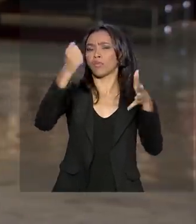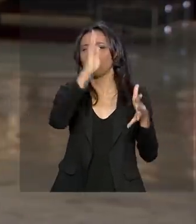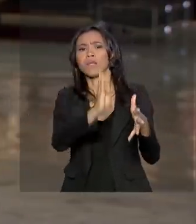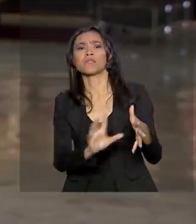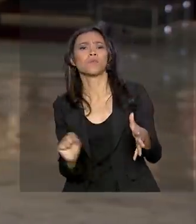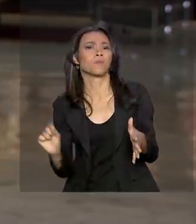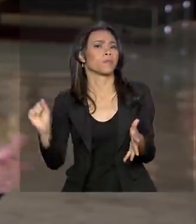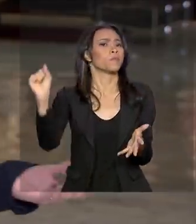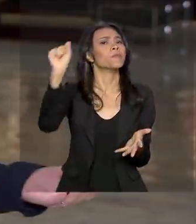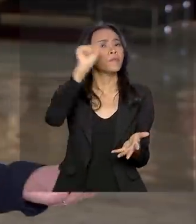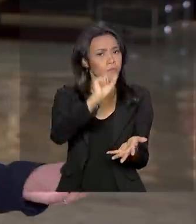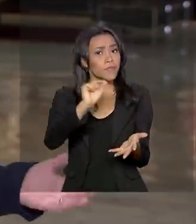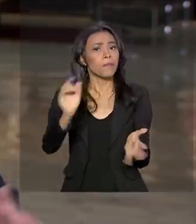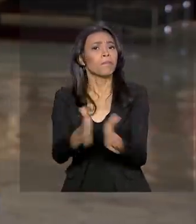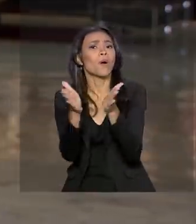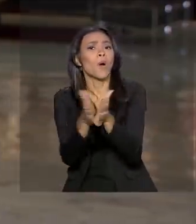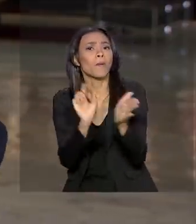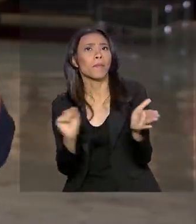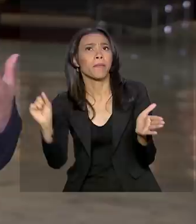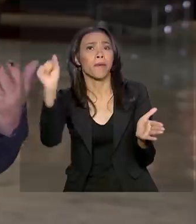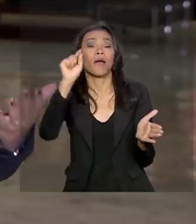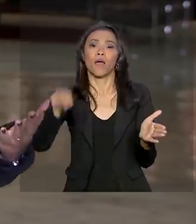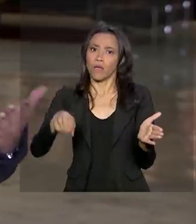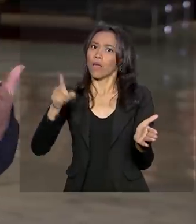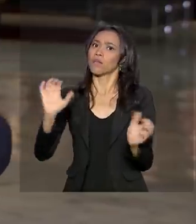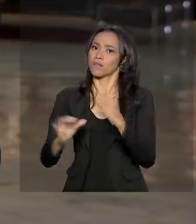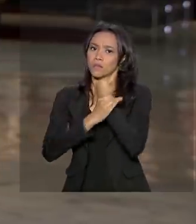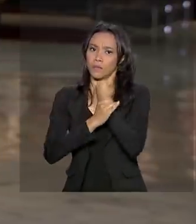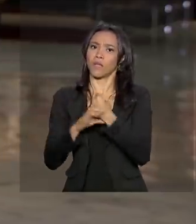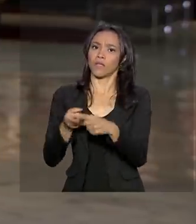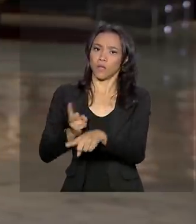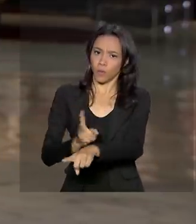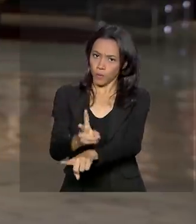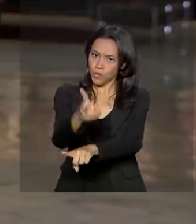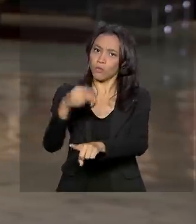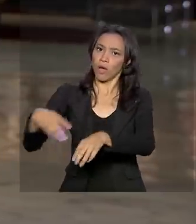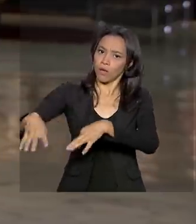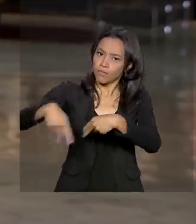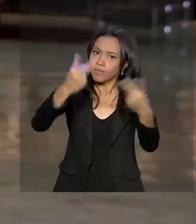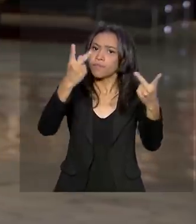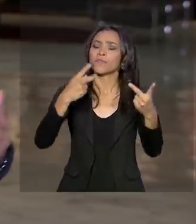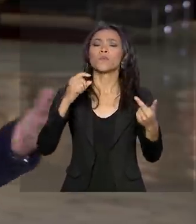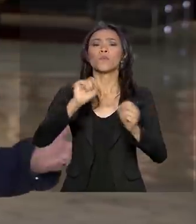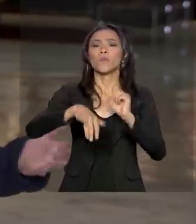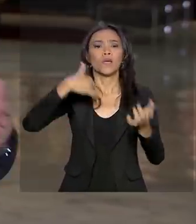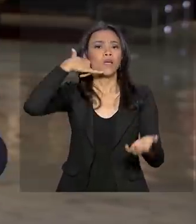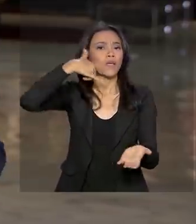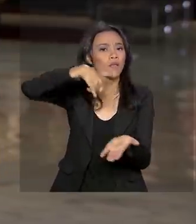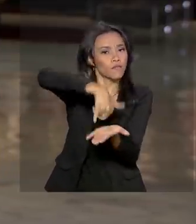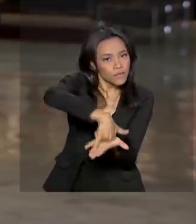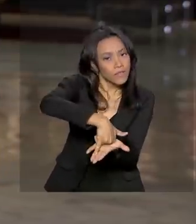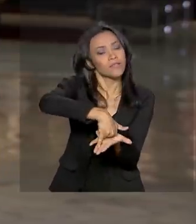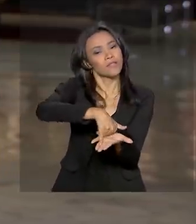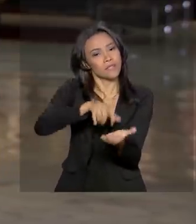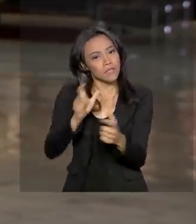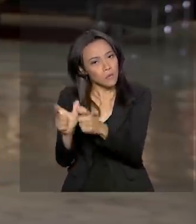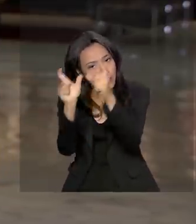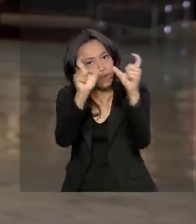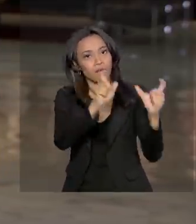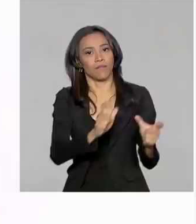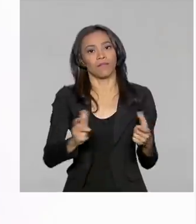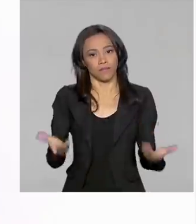carentes do país. E fica mantida a obrigatoriedade de continuar o fornecimento de telefonia fixa nas localidades